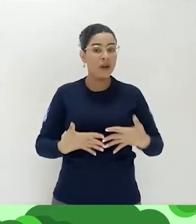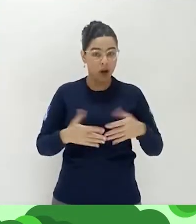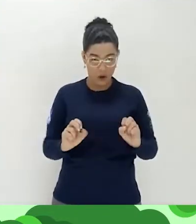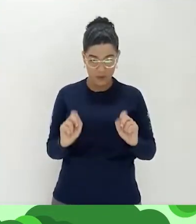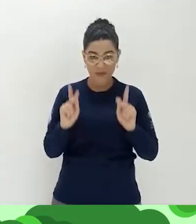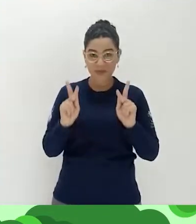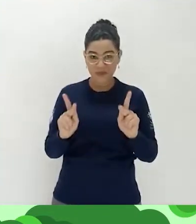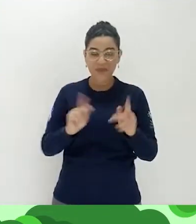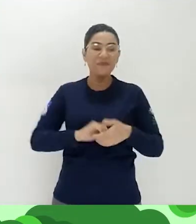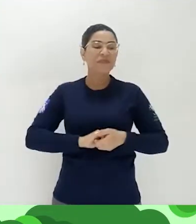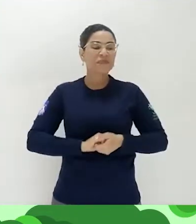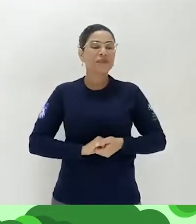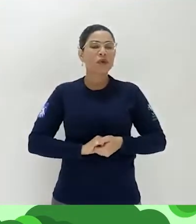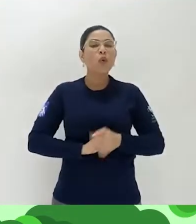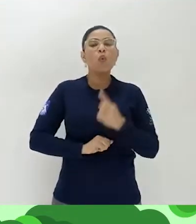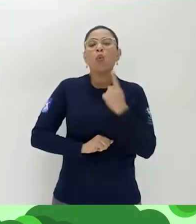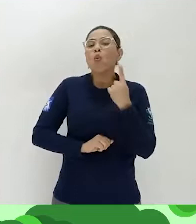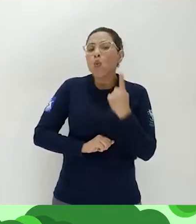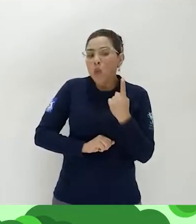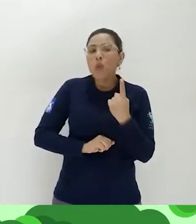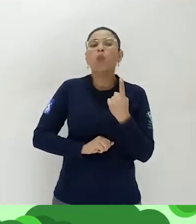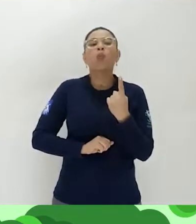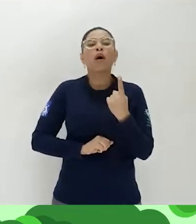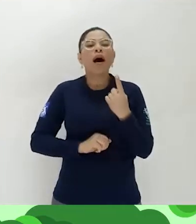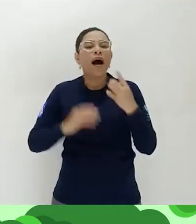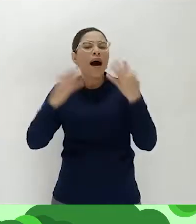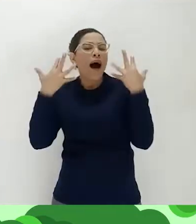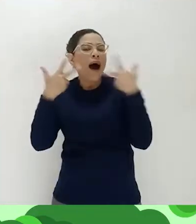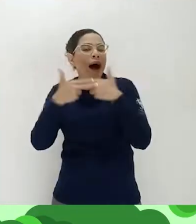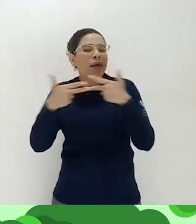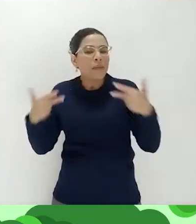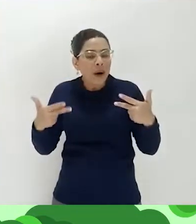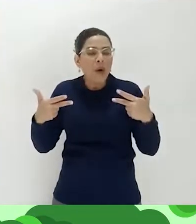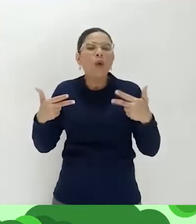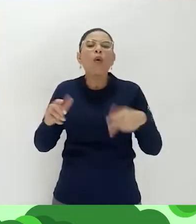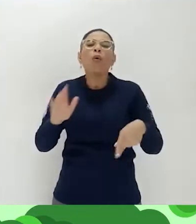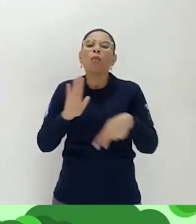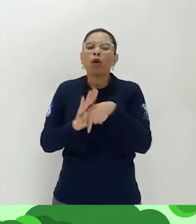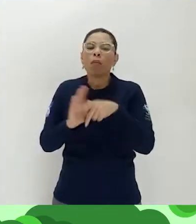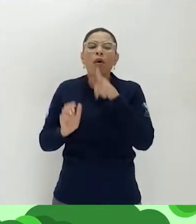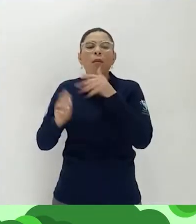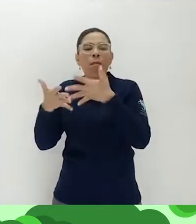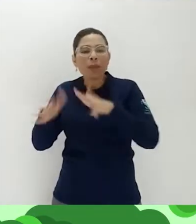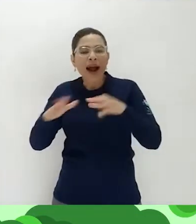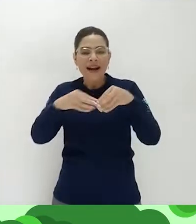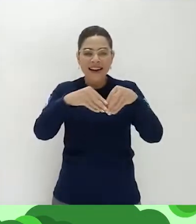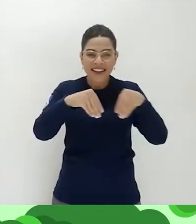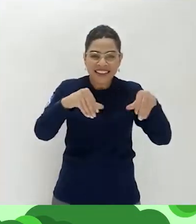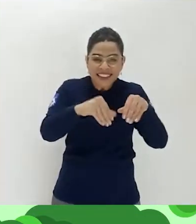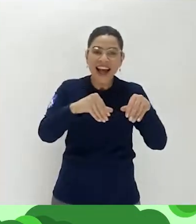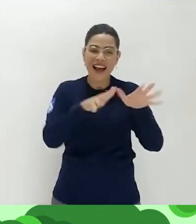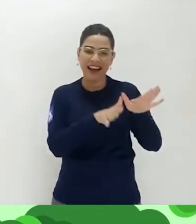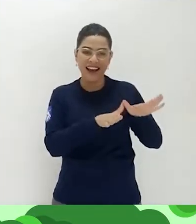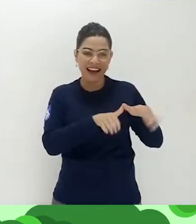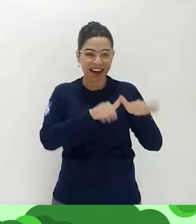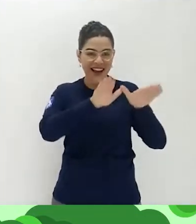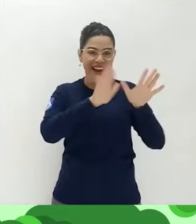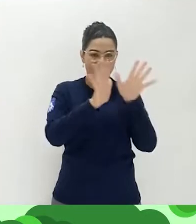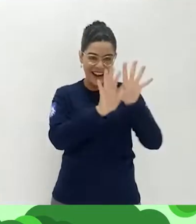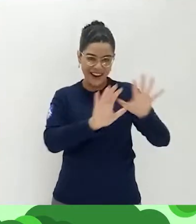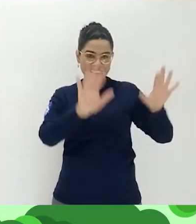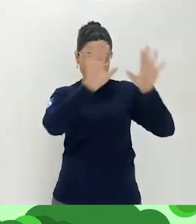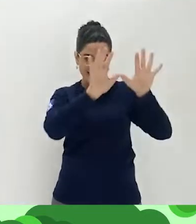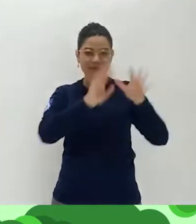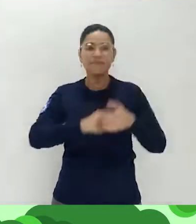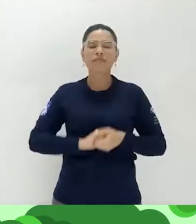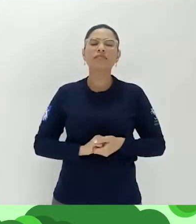Então, tem aí um animal aquático, um terrestre e um animal aéreo. A gente vai descobrir quais são, tá bom? Nessa cruzadinha, então, tem aí